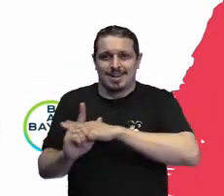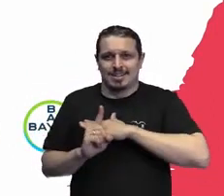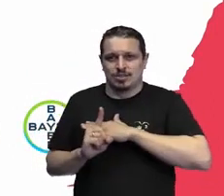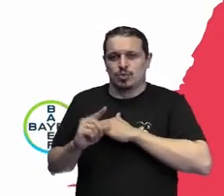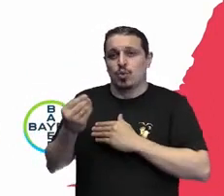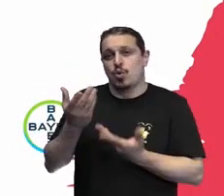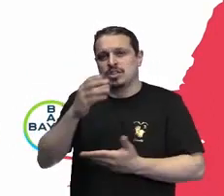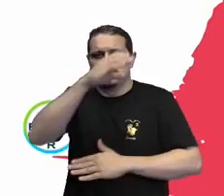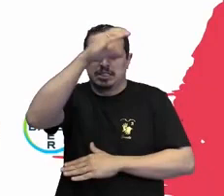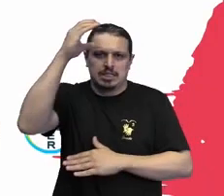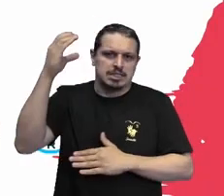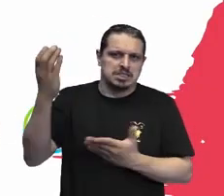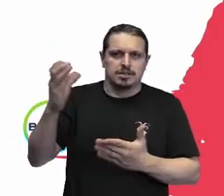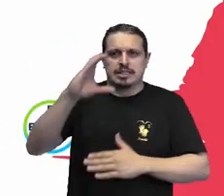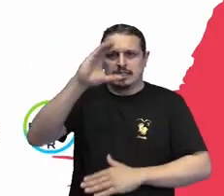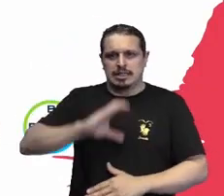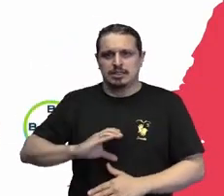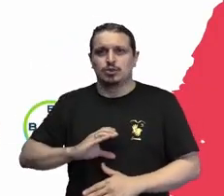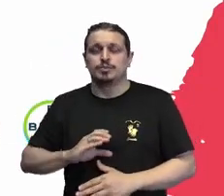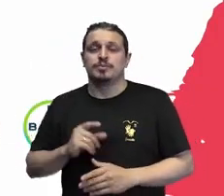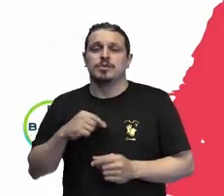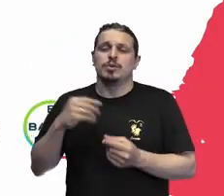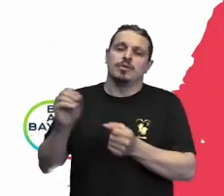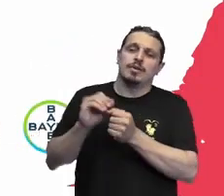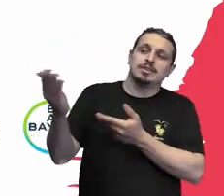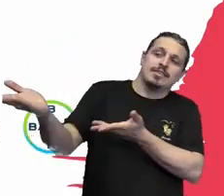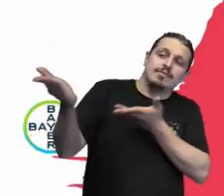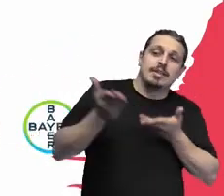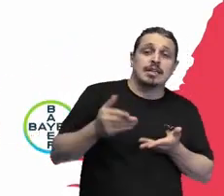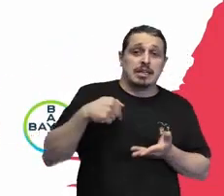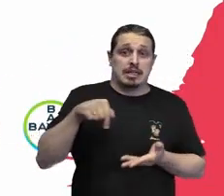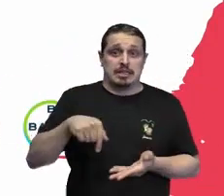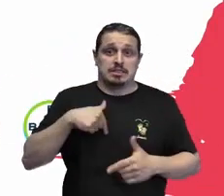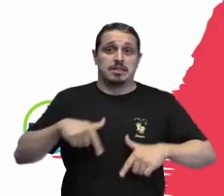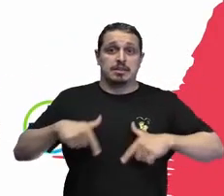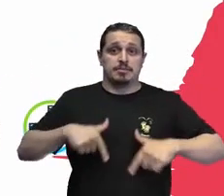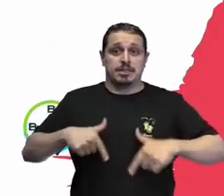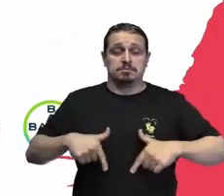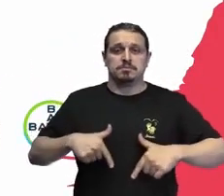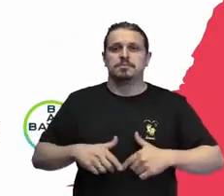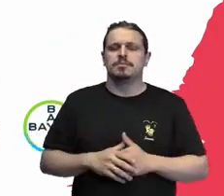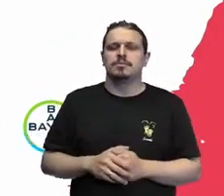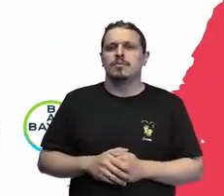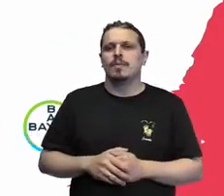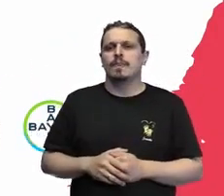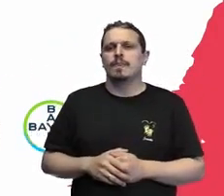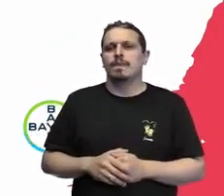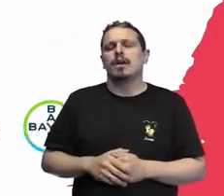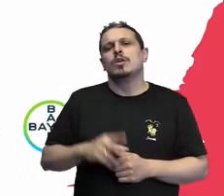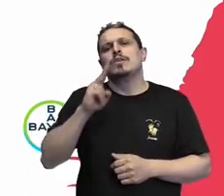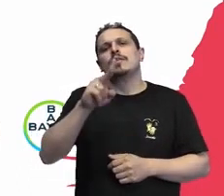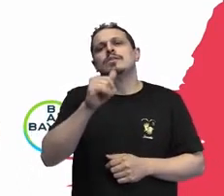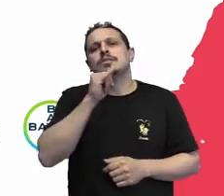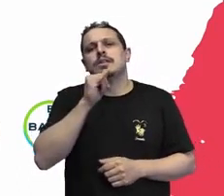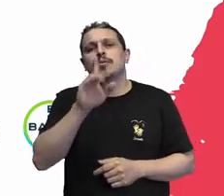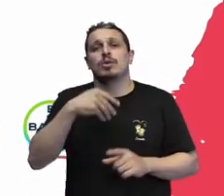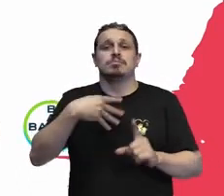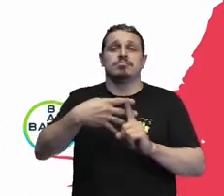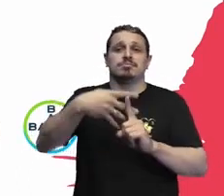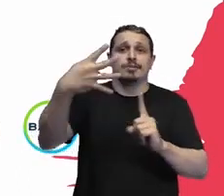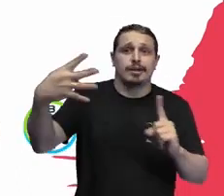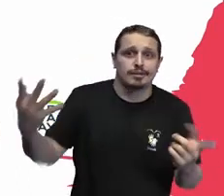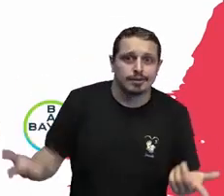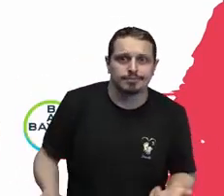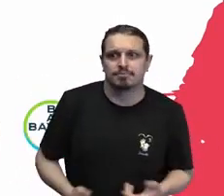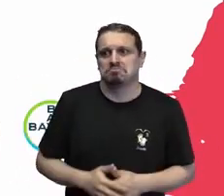diversos, né? As pessoas que sejam com deficiência, são as pessoas da comunidade LGBTQIA+, enfim, todos